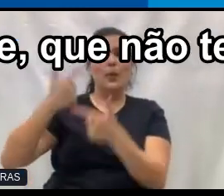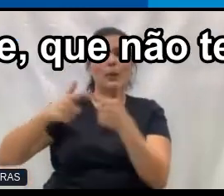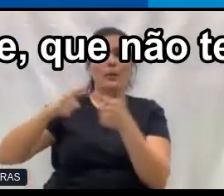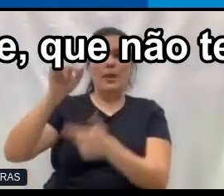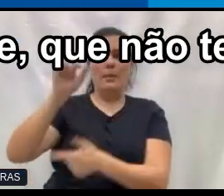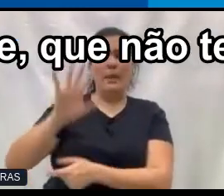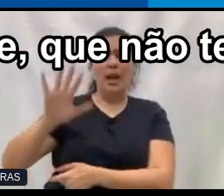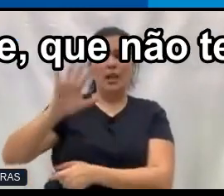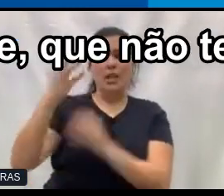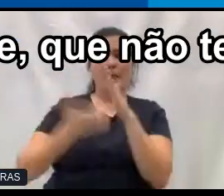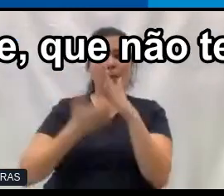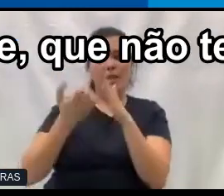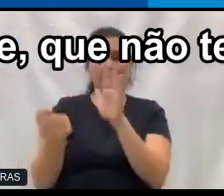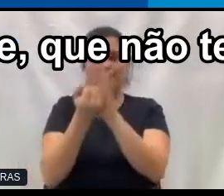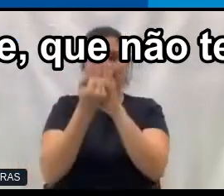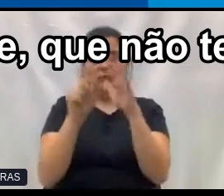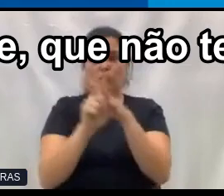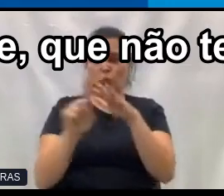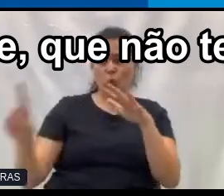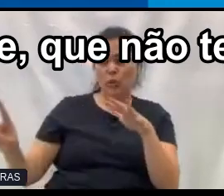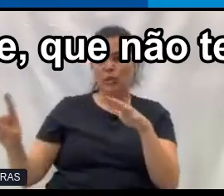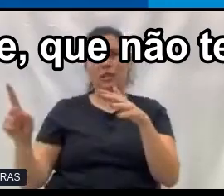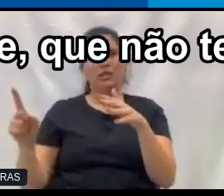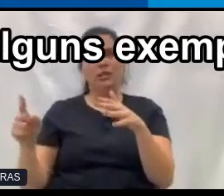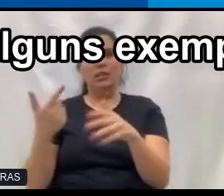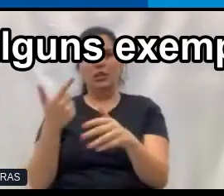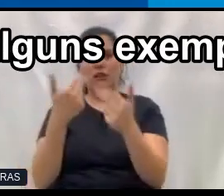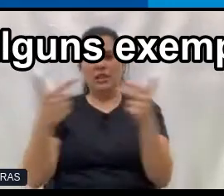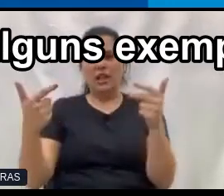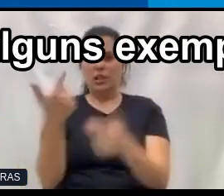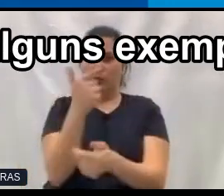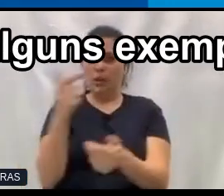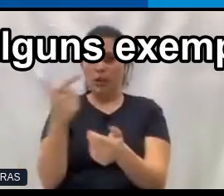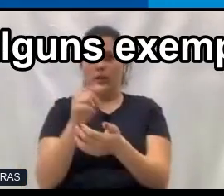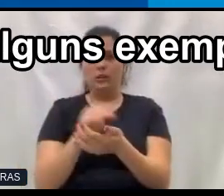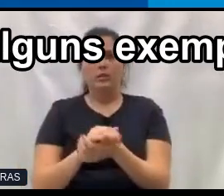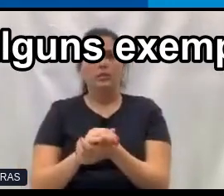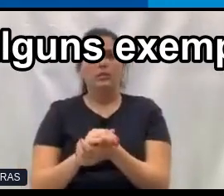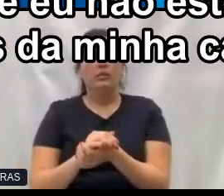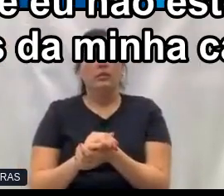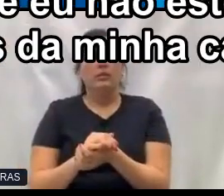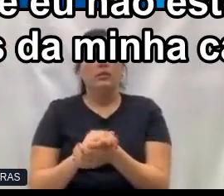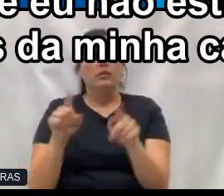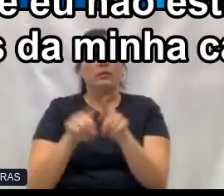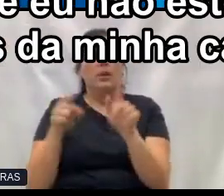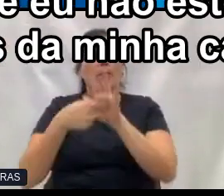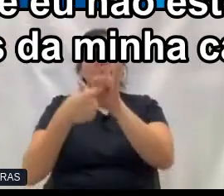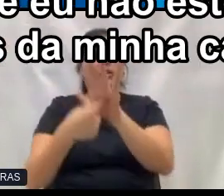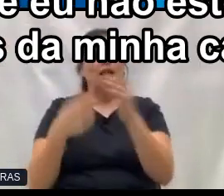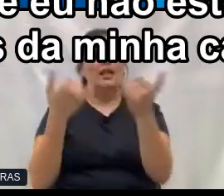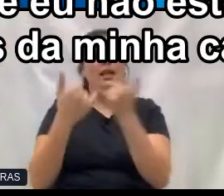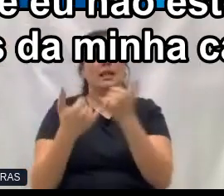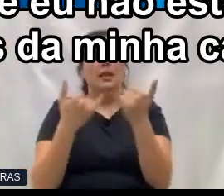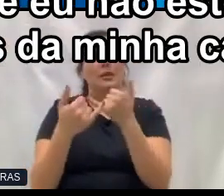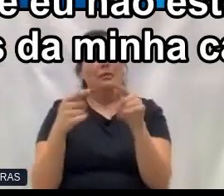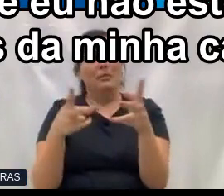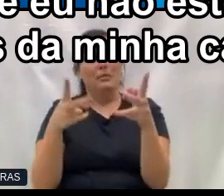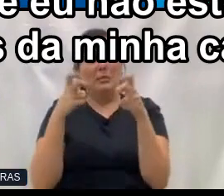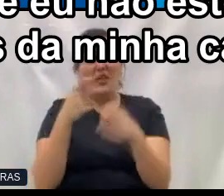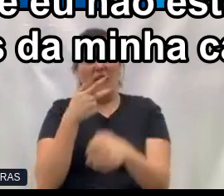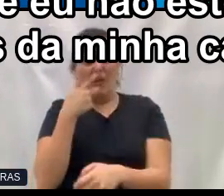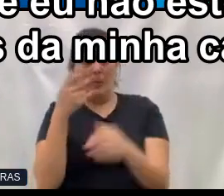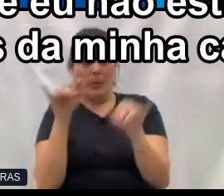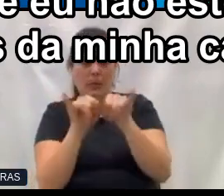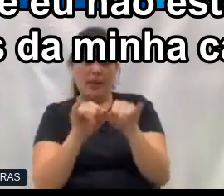empresa que é excludente, que não tem diversidade. Eu trouxe para vocês alguns exemplos, para vocês verem que eu não estou falando coisas